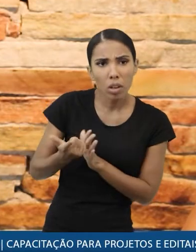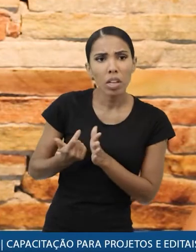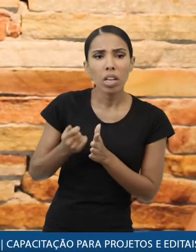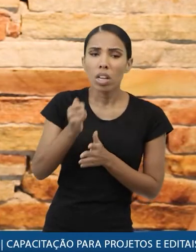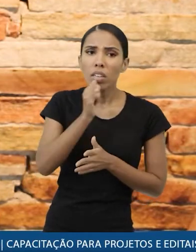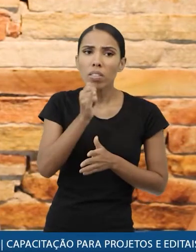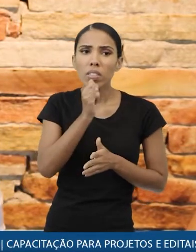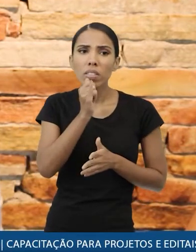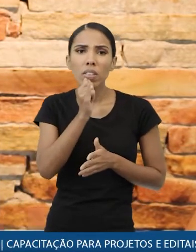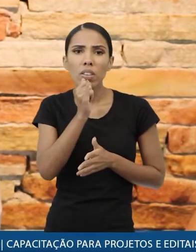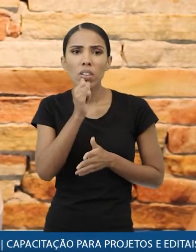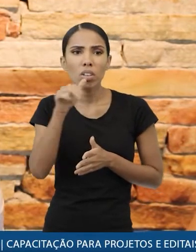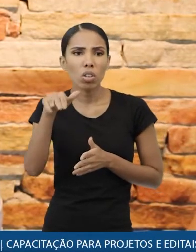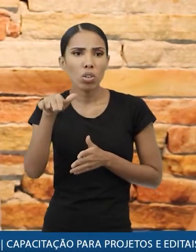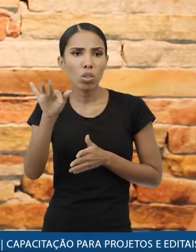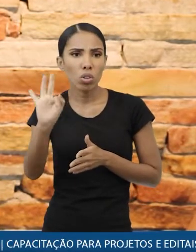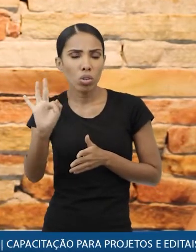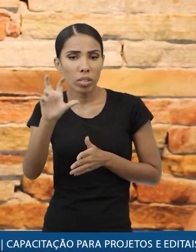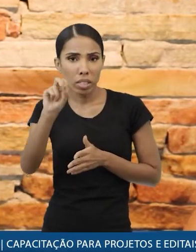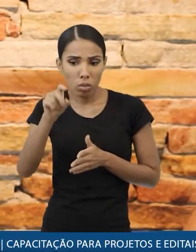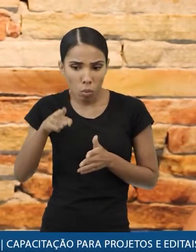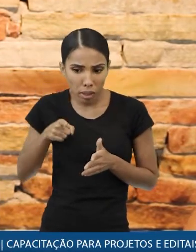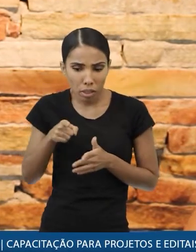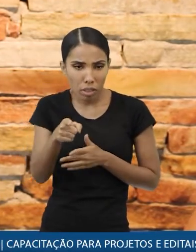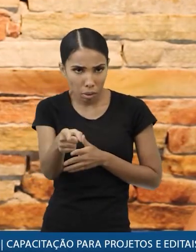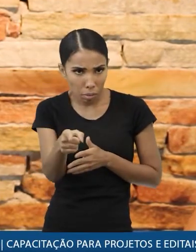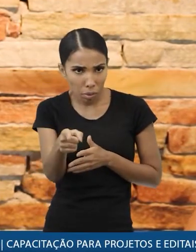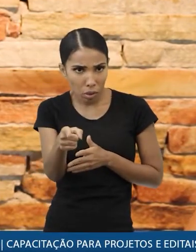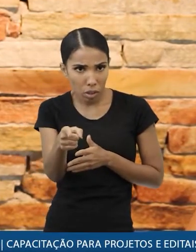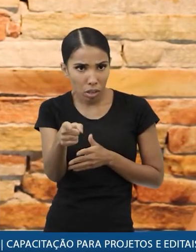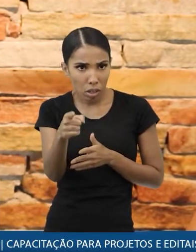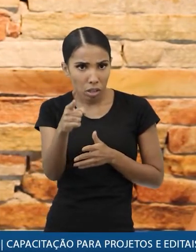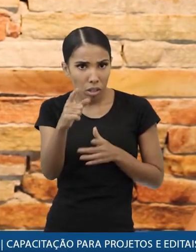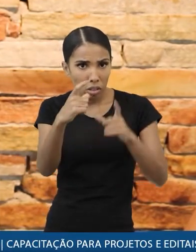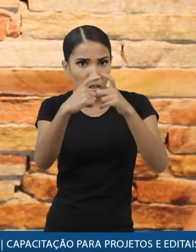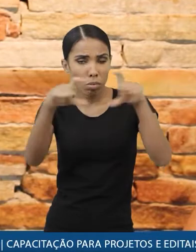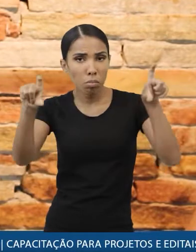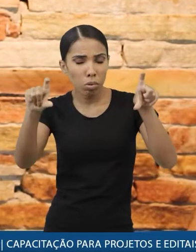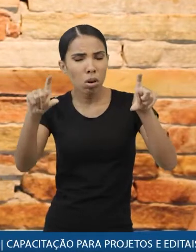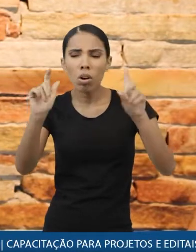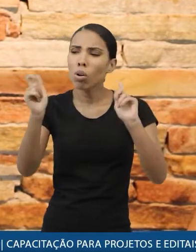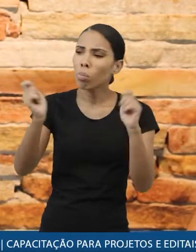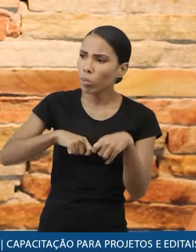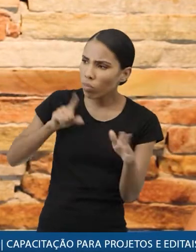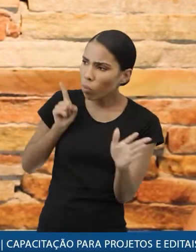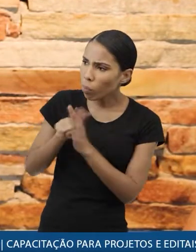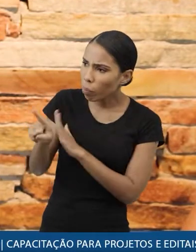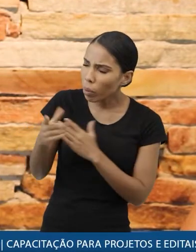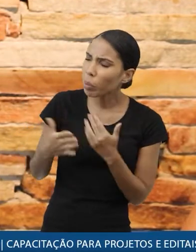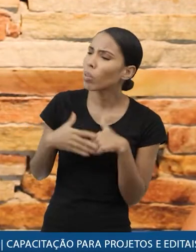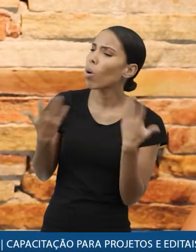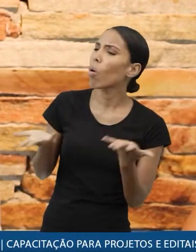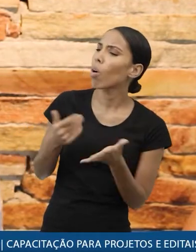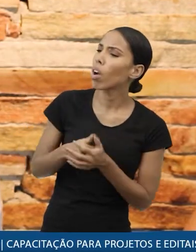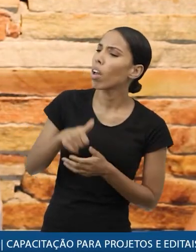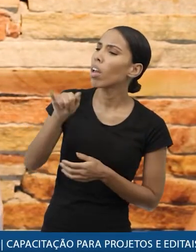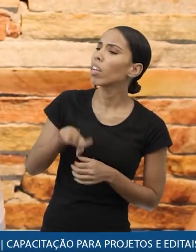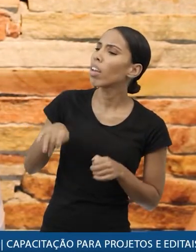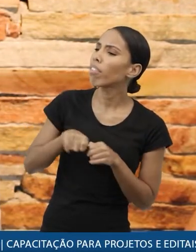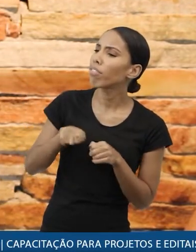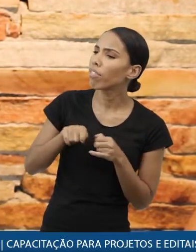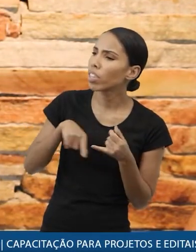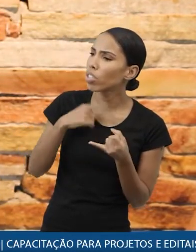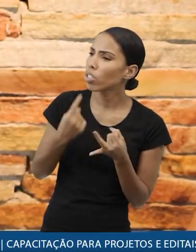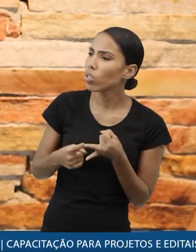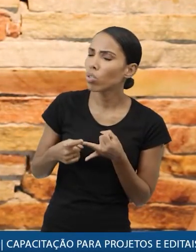você emite do nada uma nota de 50 mil com descritivo genérico então você pode ser questionado sobre quem